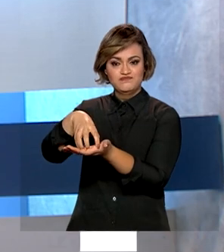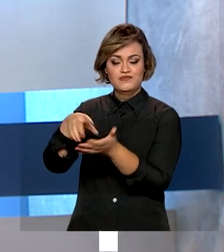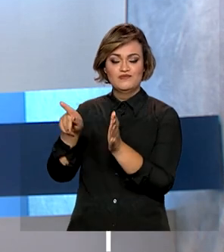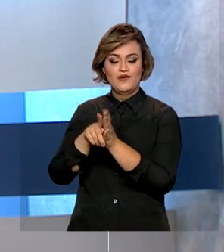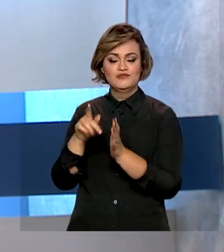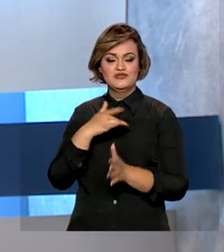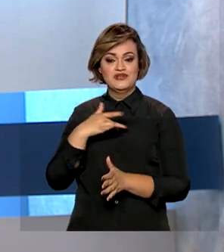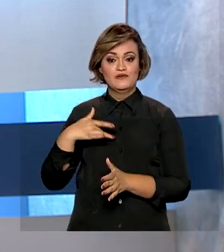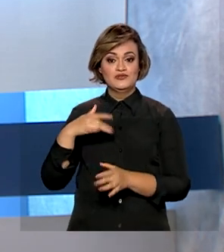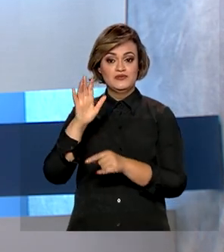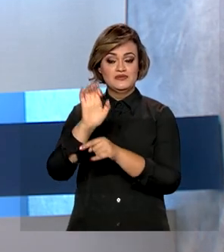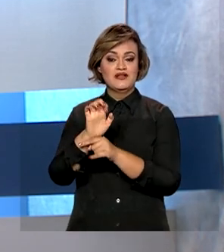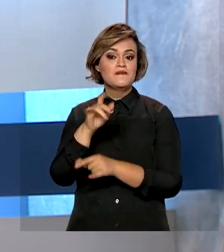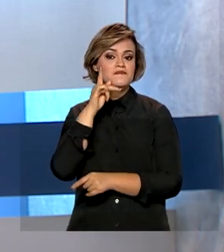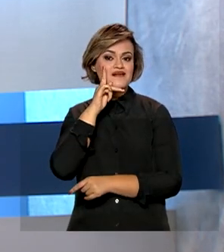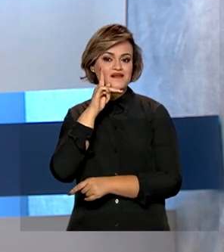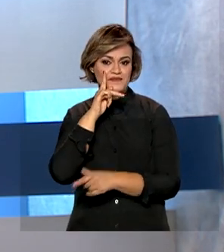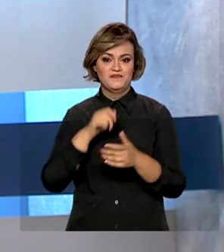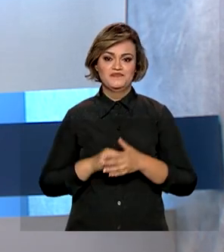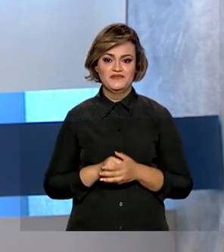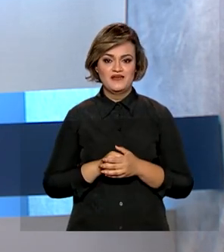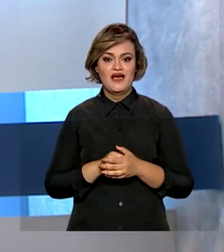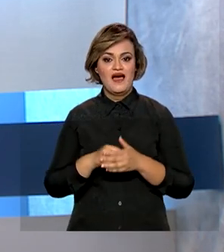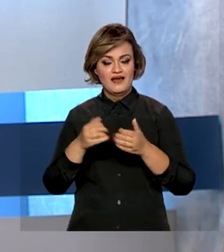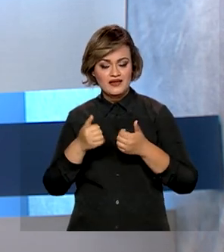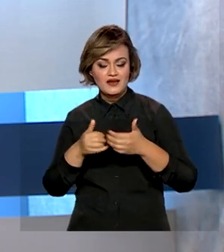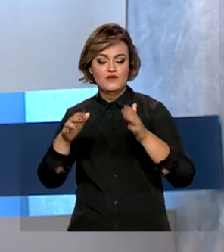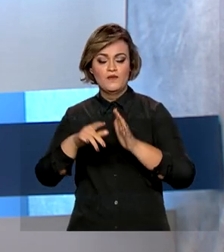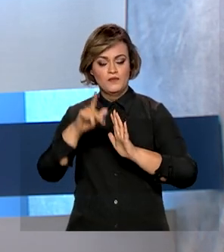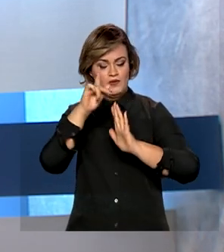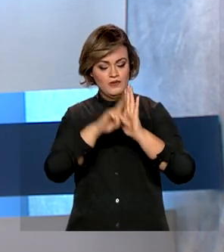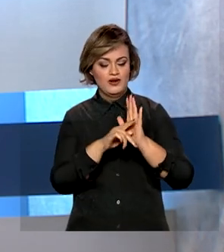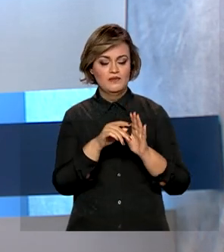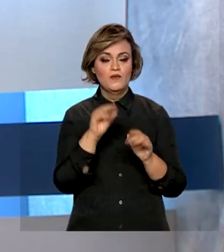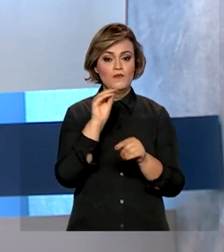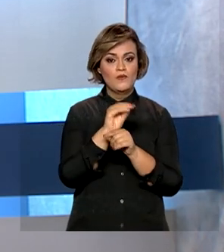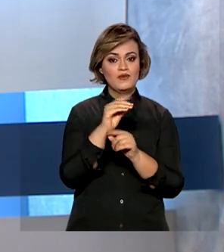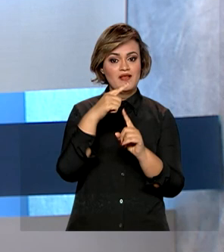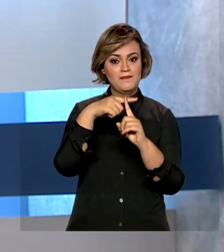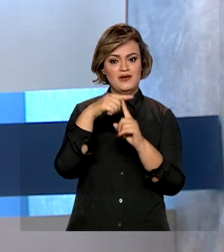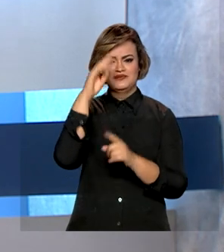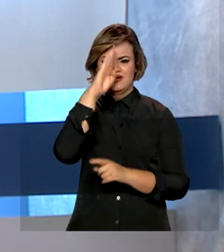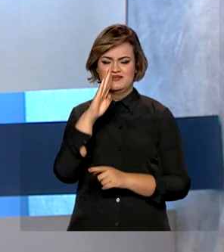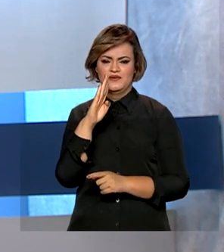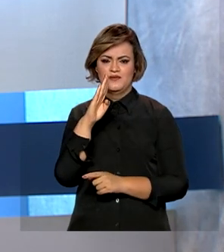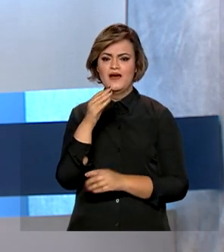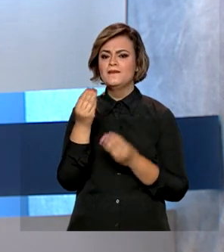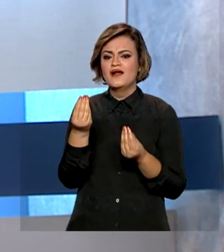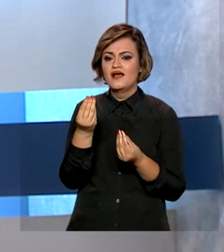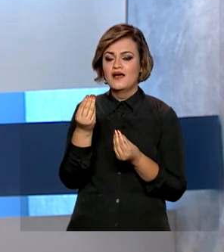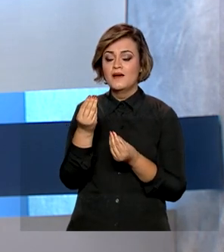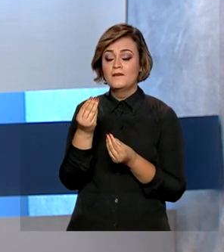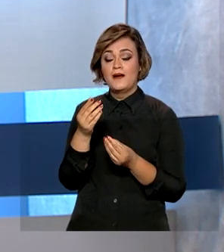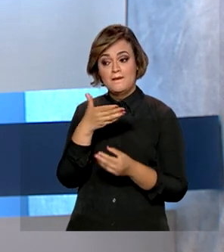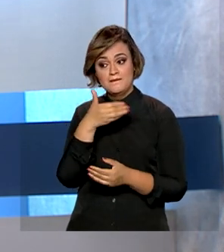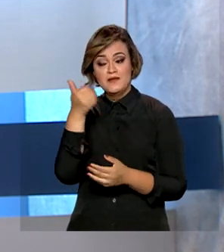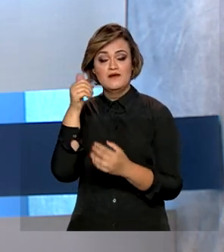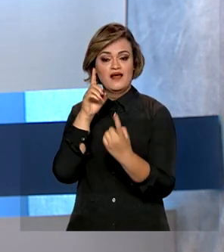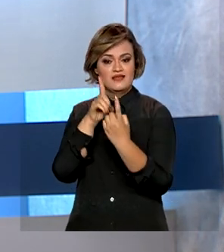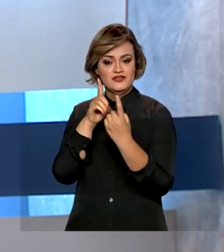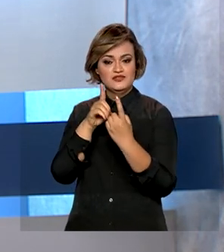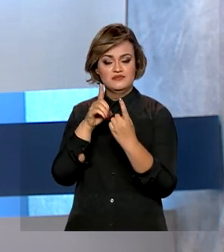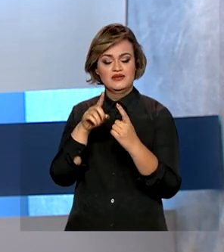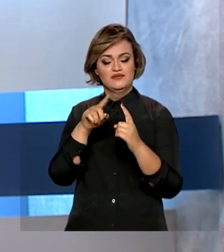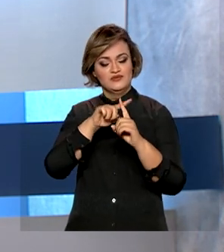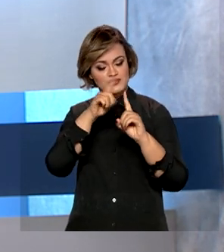básica de saúde. Na cerimônia, foi lançado o programa Cuida Mais Brasil, para qualificar e melhorar o atendimento materno-infantil